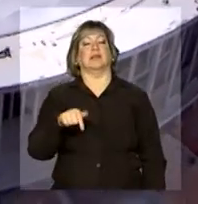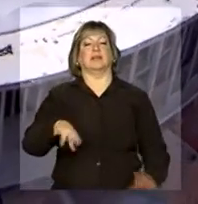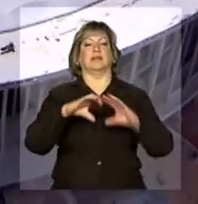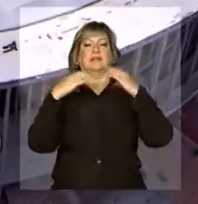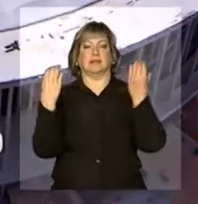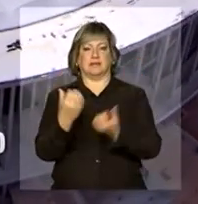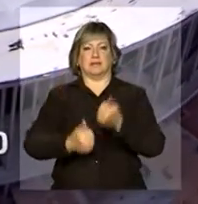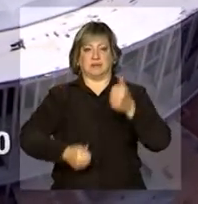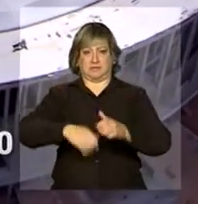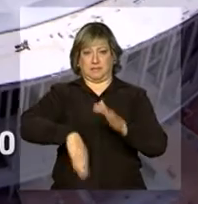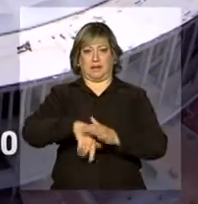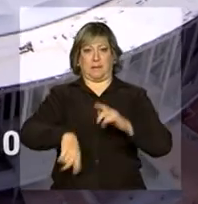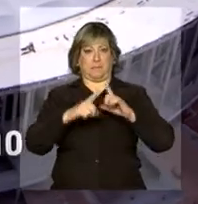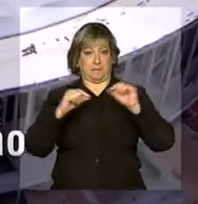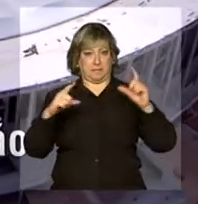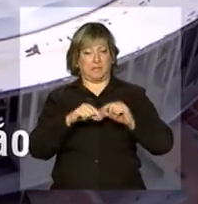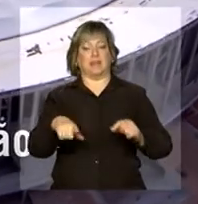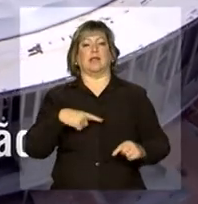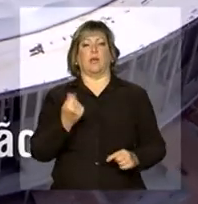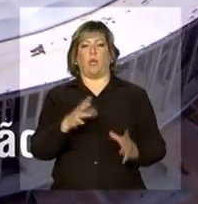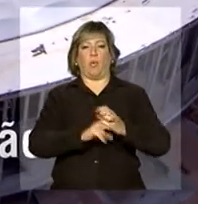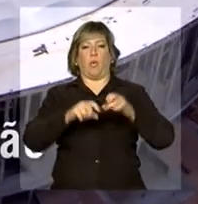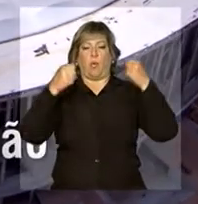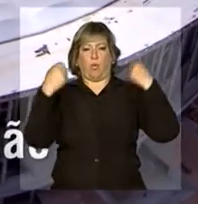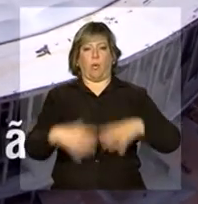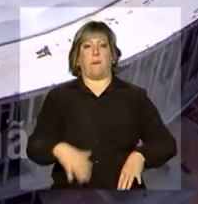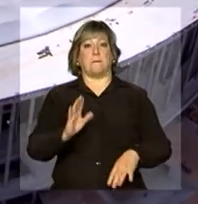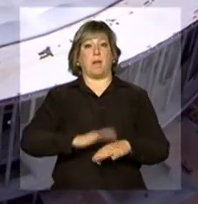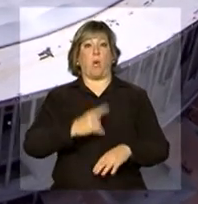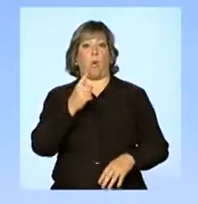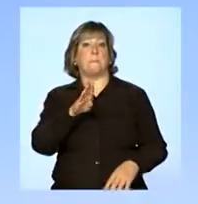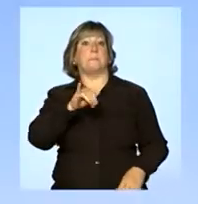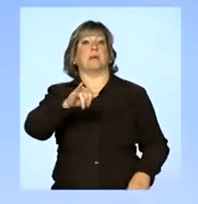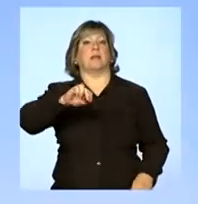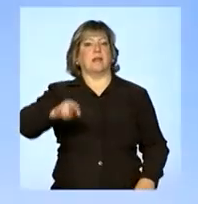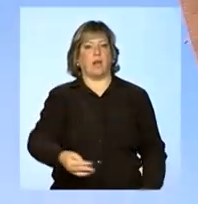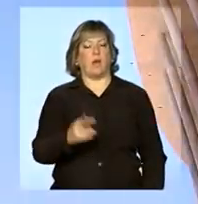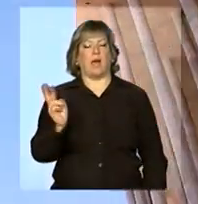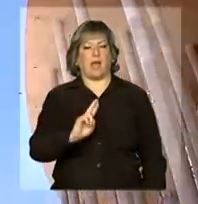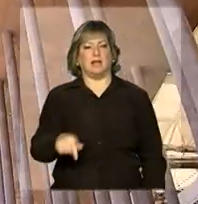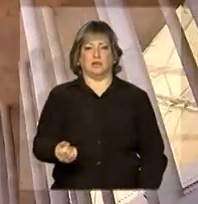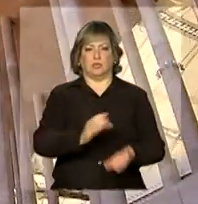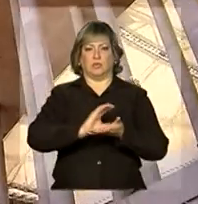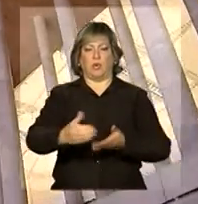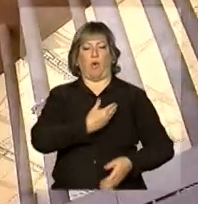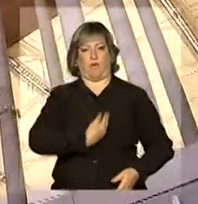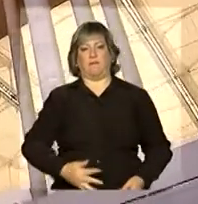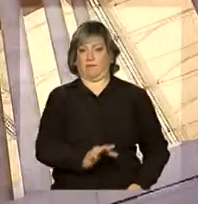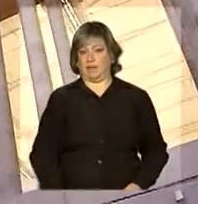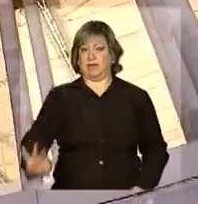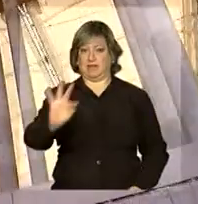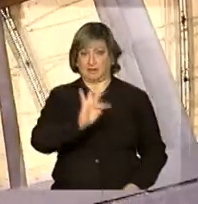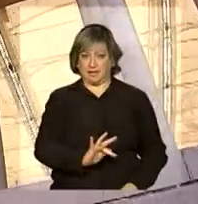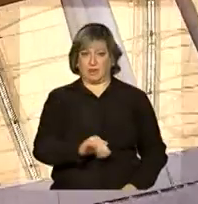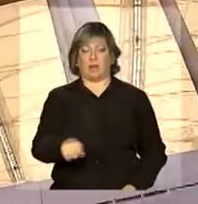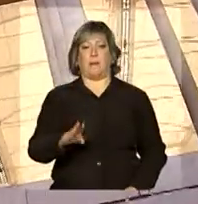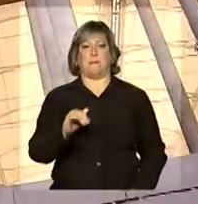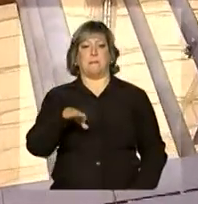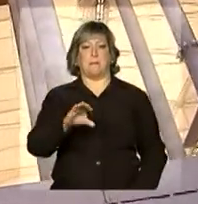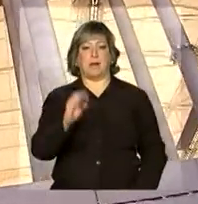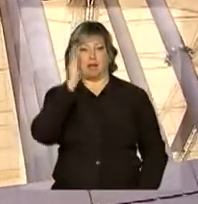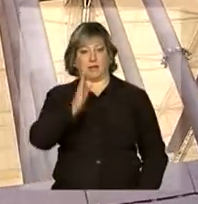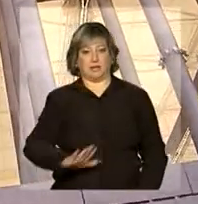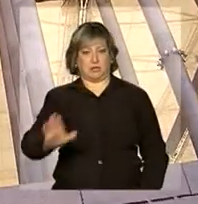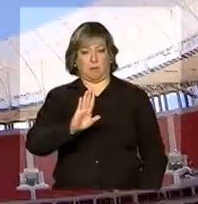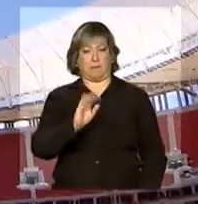nacional Mané Garrincha teve um custo de mais de 1 bilhão de reais. O financiamento do governo federal via Banco Nacional